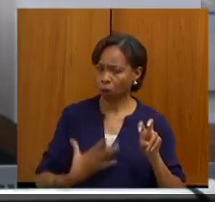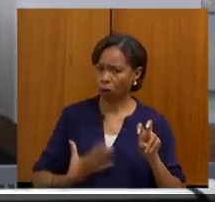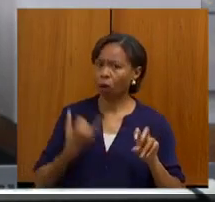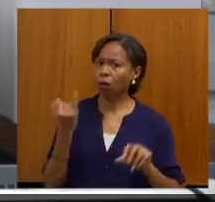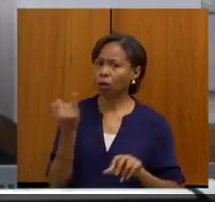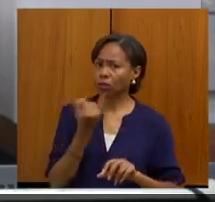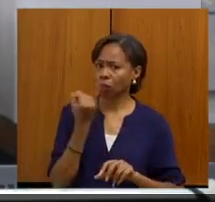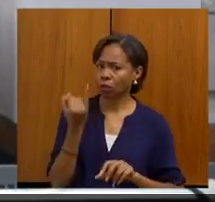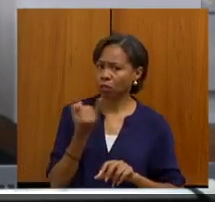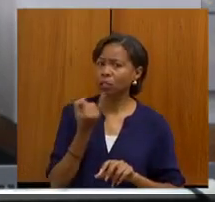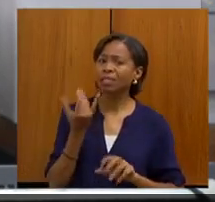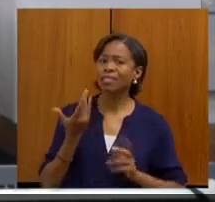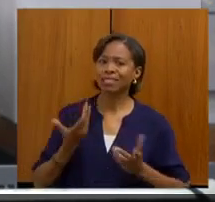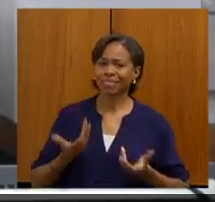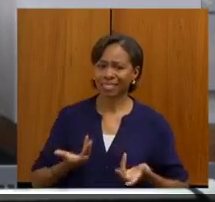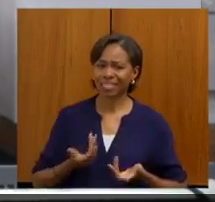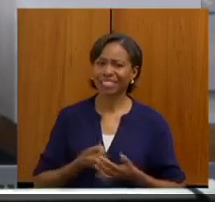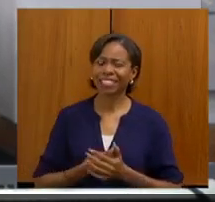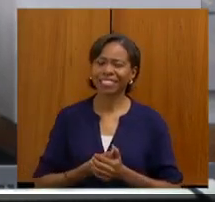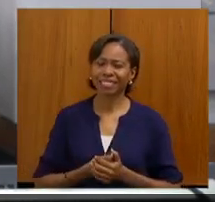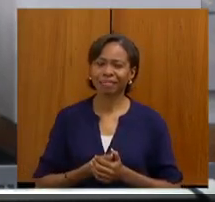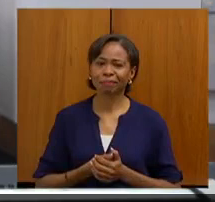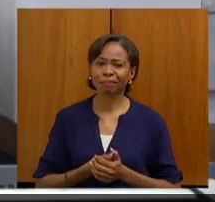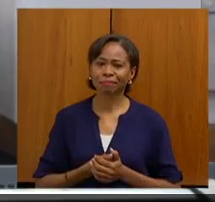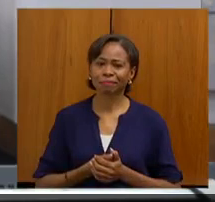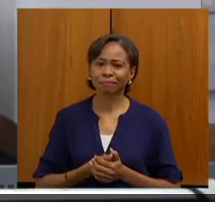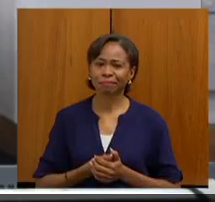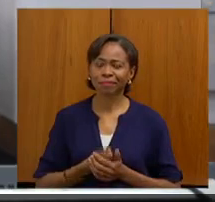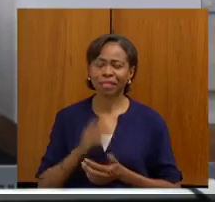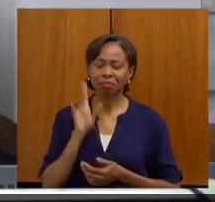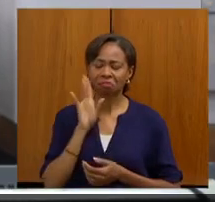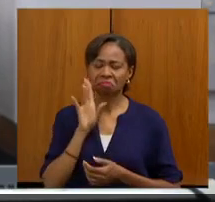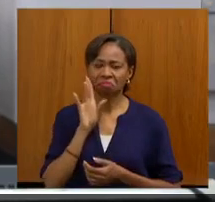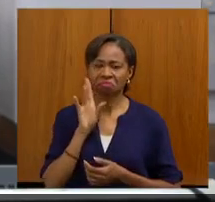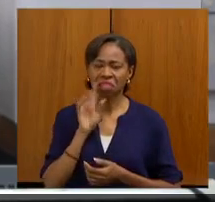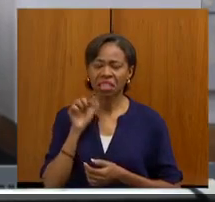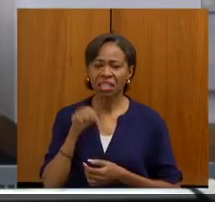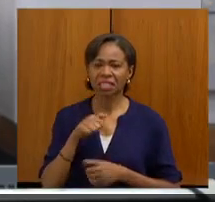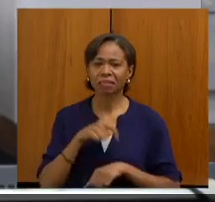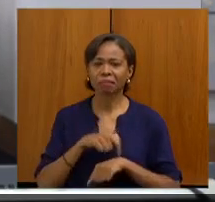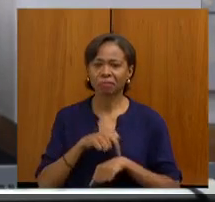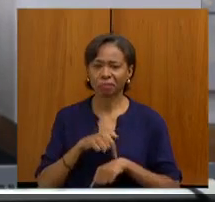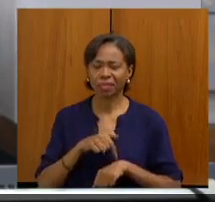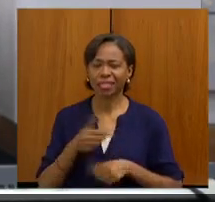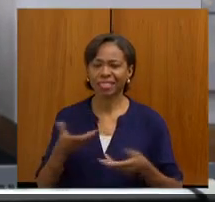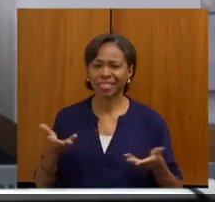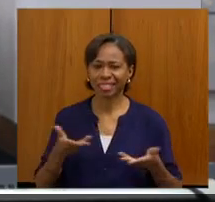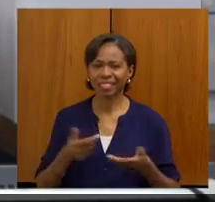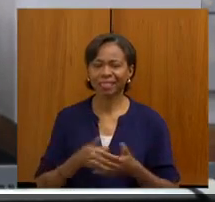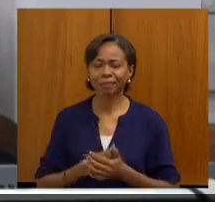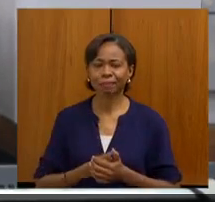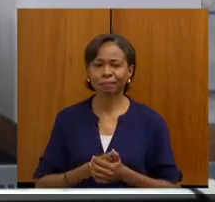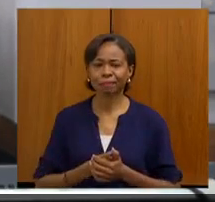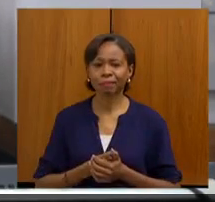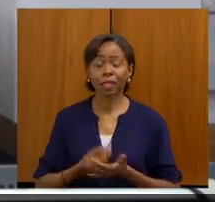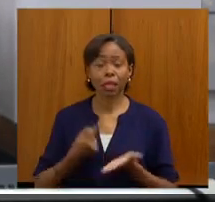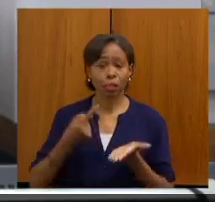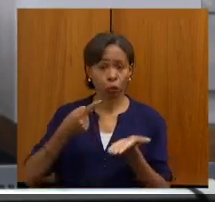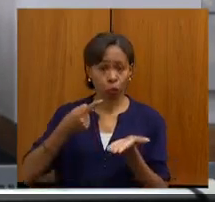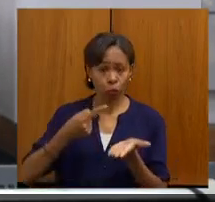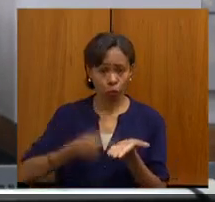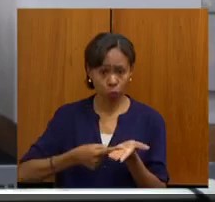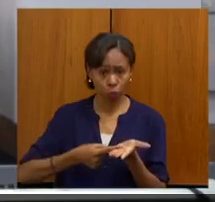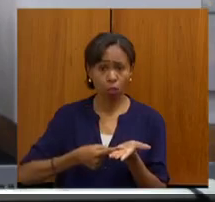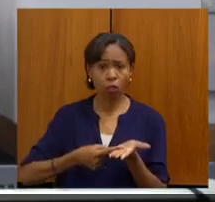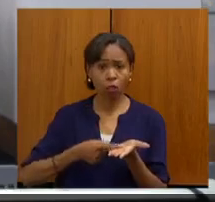em vários temas, então está sendo muito legal esse momento. E dizer que esse compromisso que